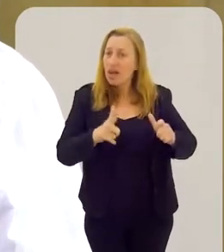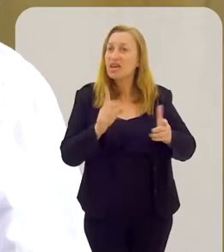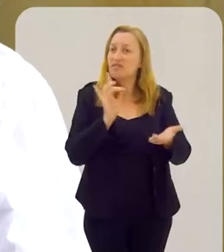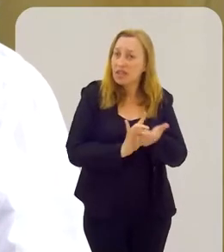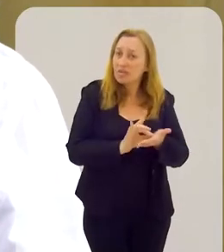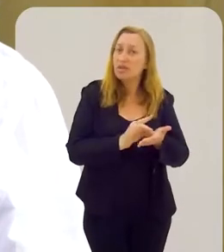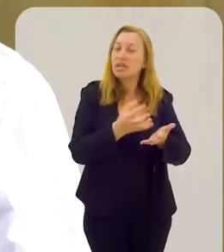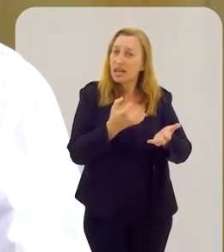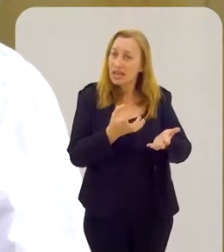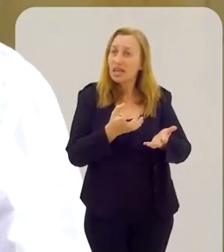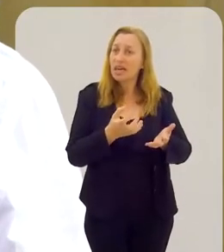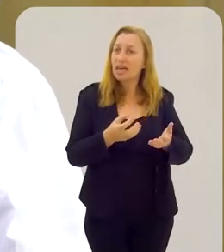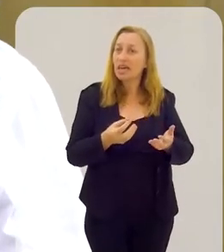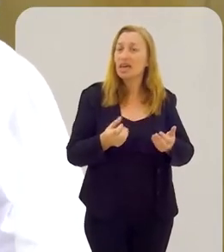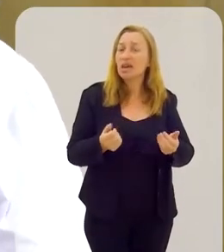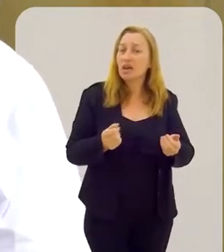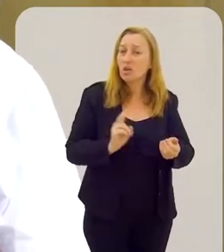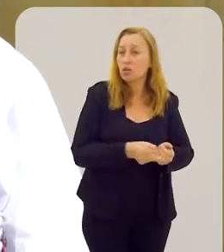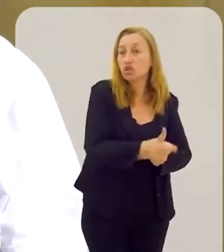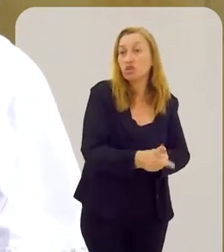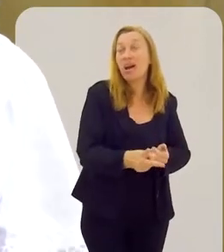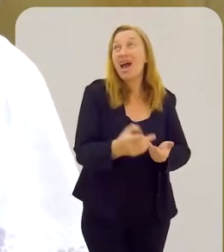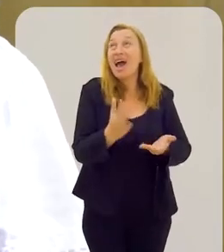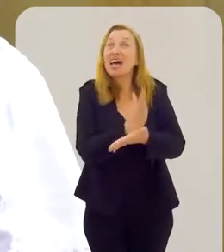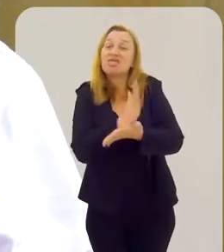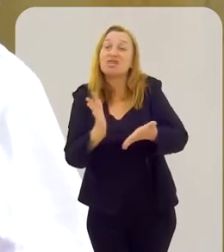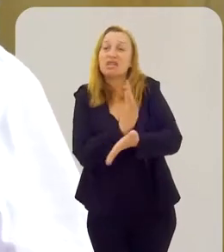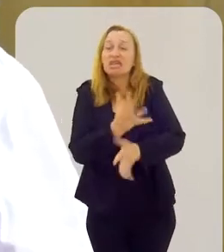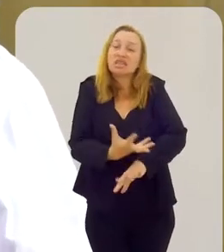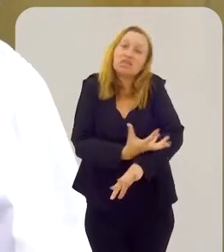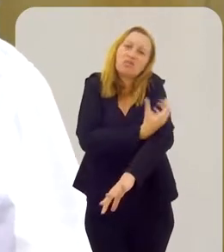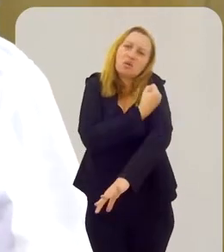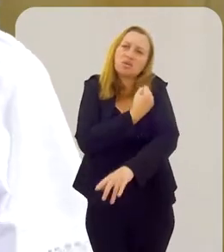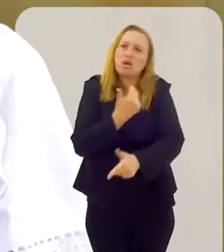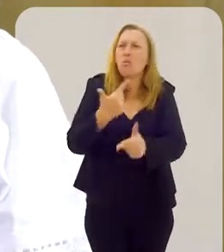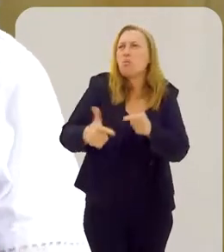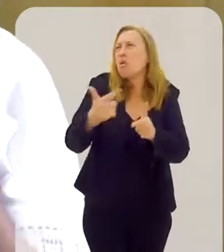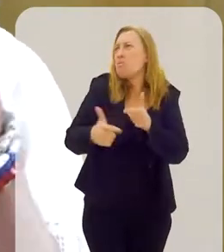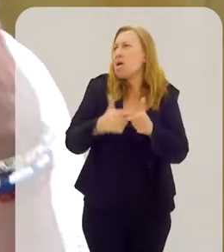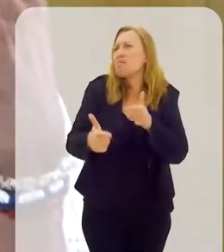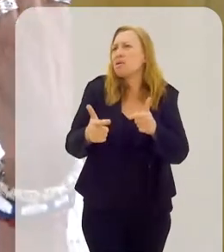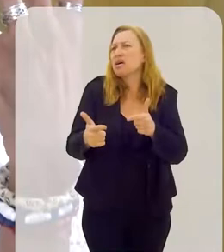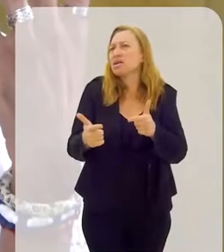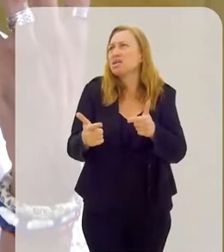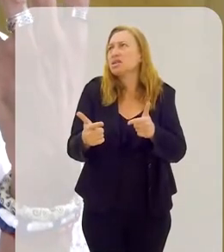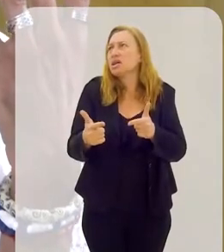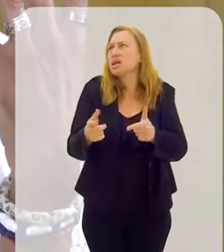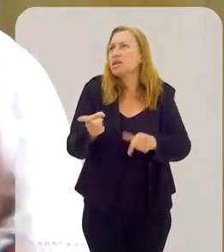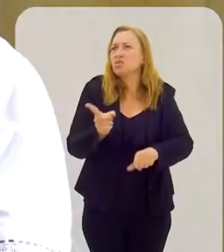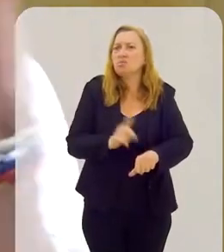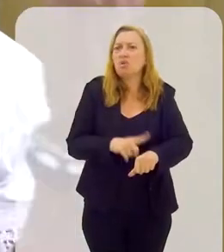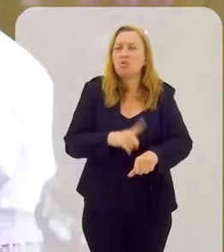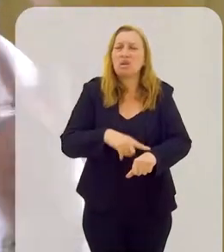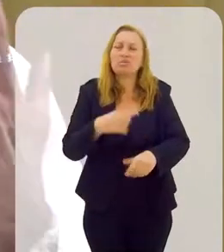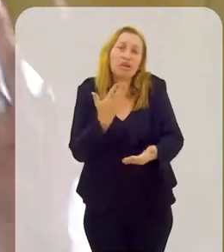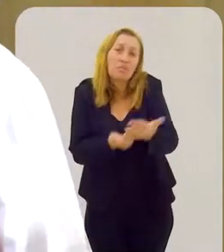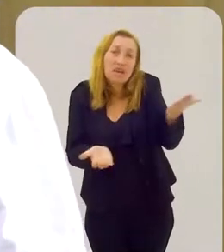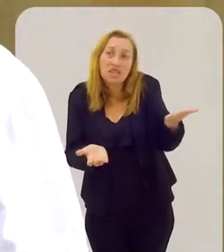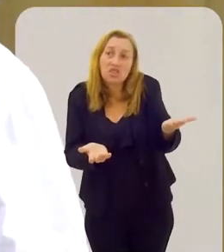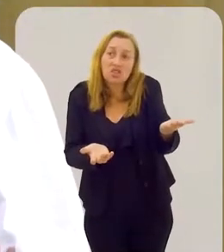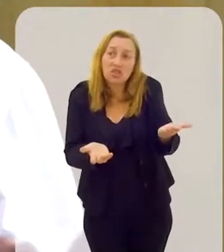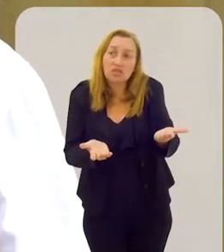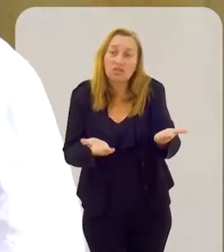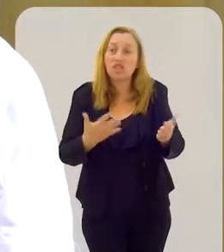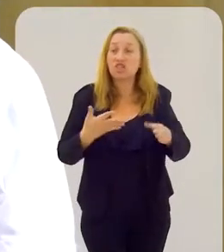ela quer estar mesmo. Porque, de repente, a pessoa pode estar naquela emoção, passando por um problema que, no momento, ela está meio